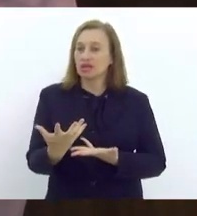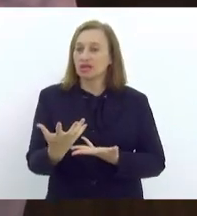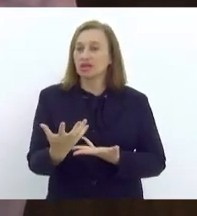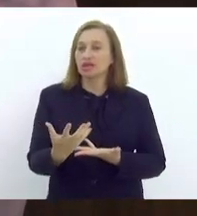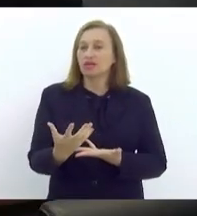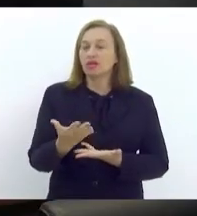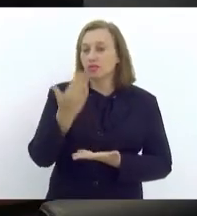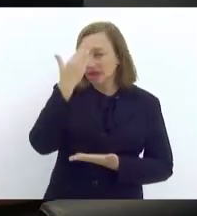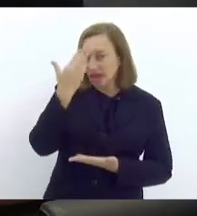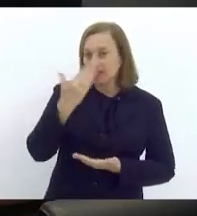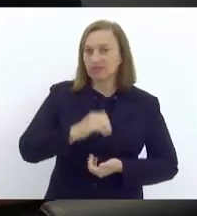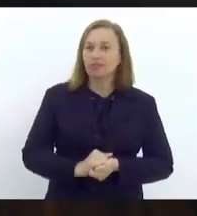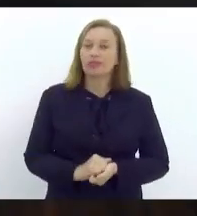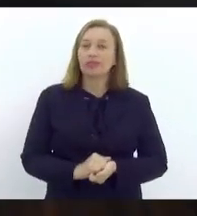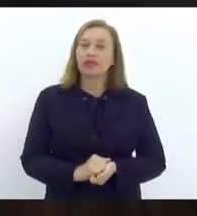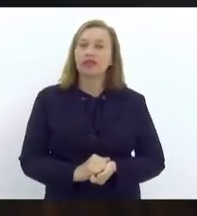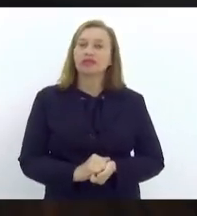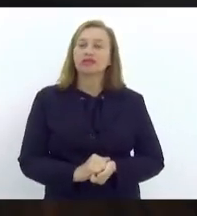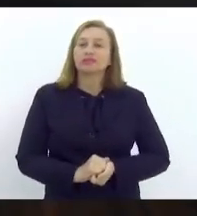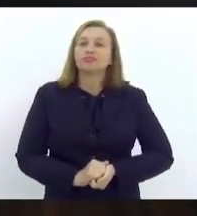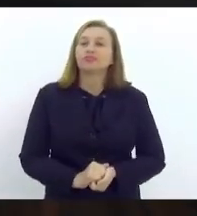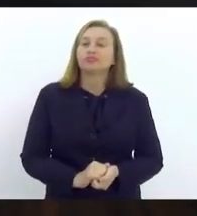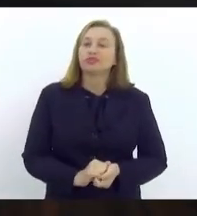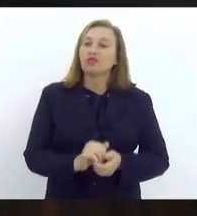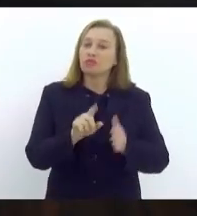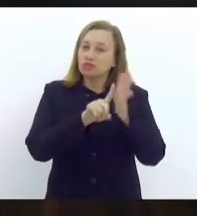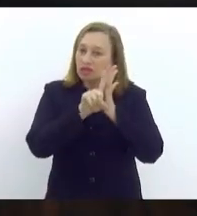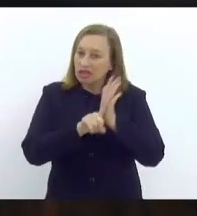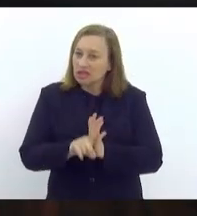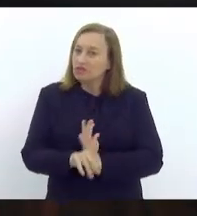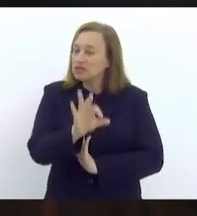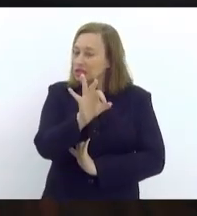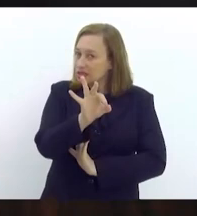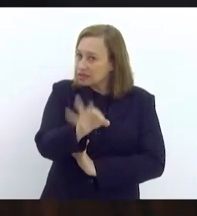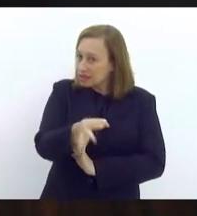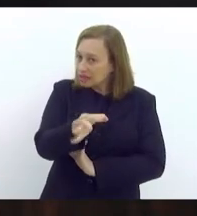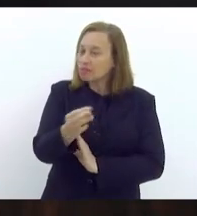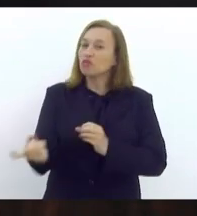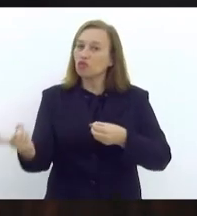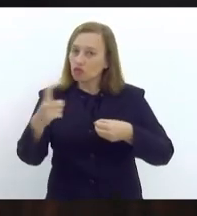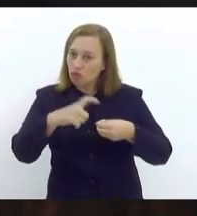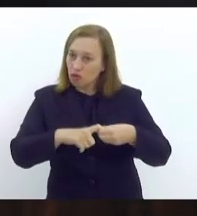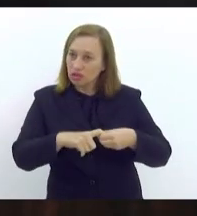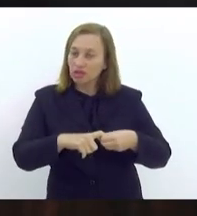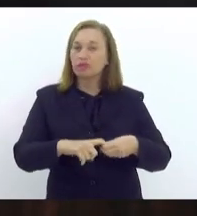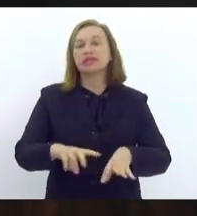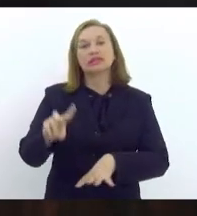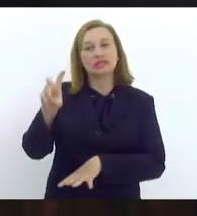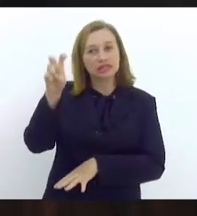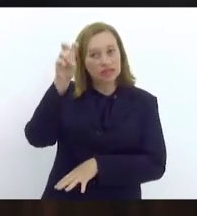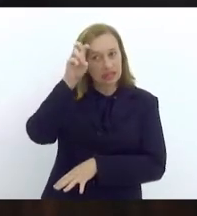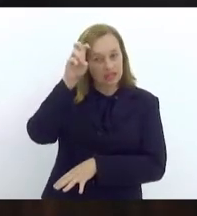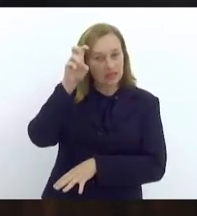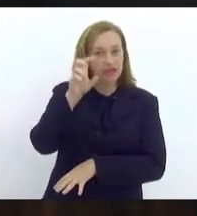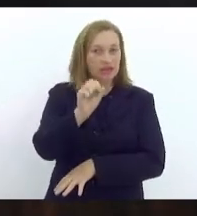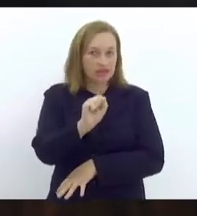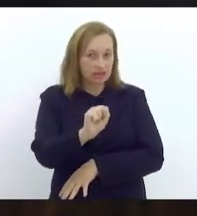bom? Muito obrigado. Tá, redação final. Vamos analisar aqui, mas provavelmente retornaremos e publicaremos, sim, senhor.